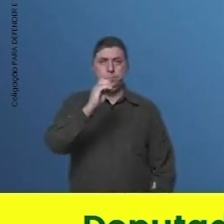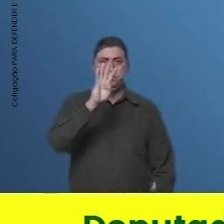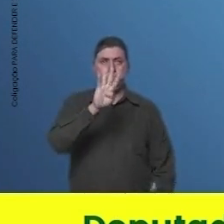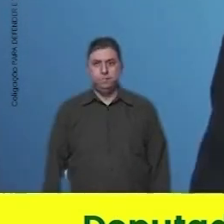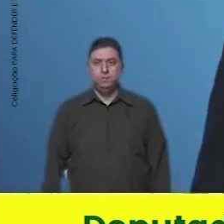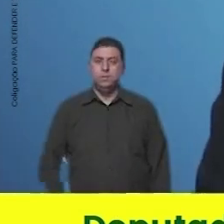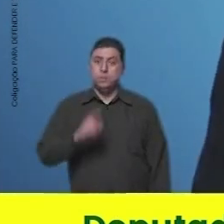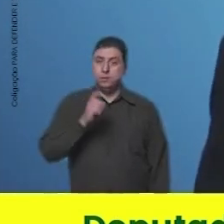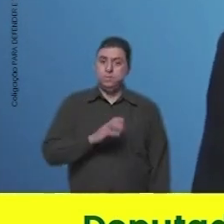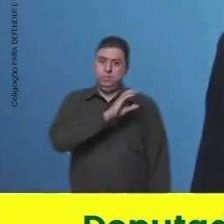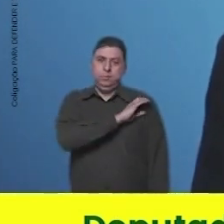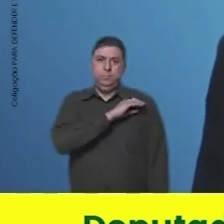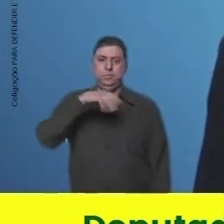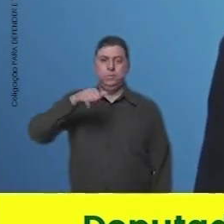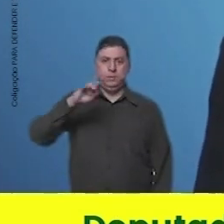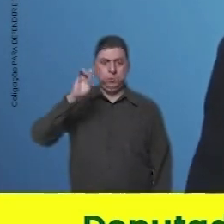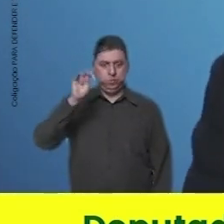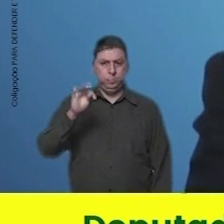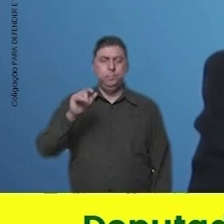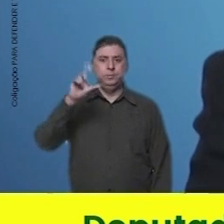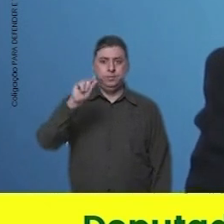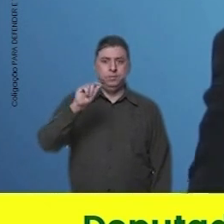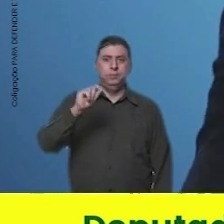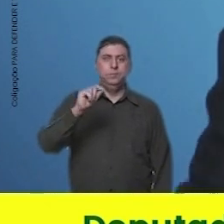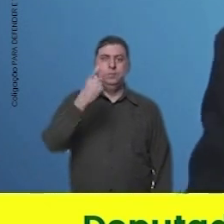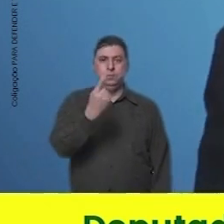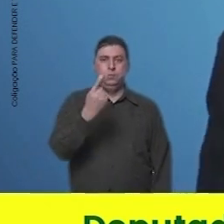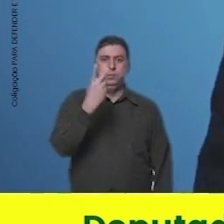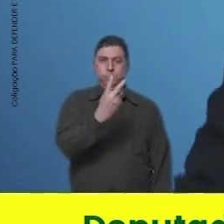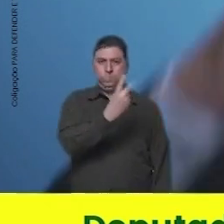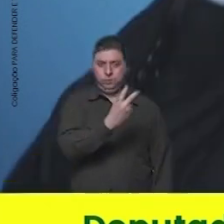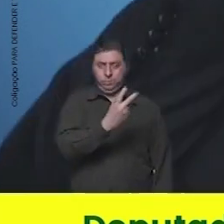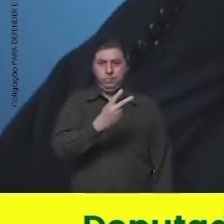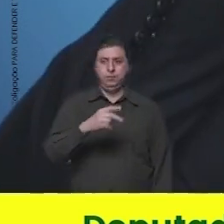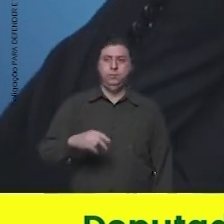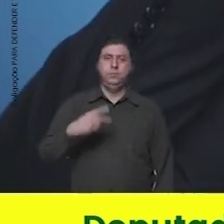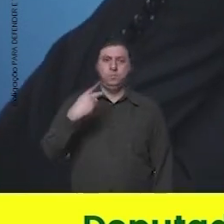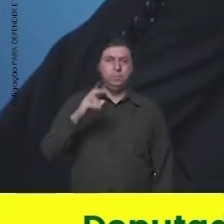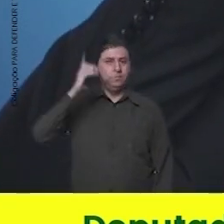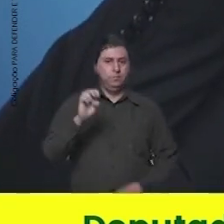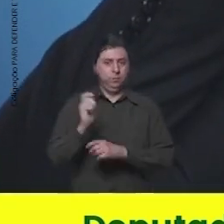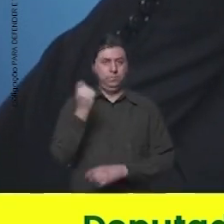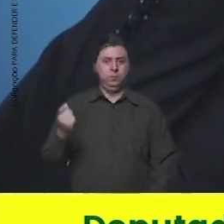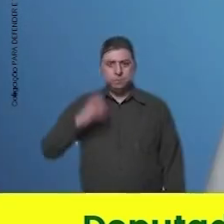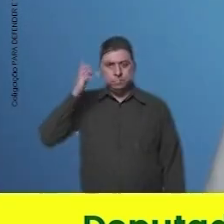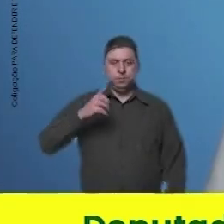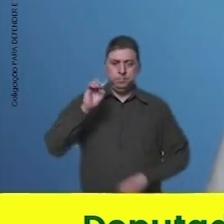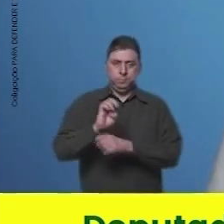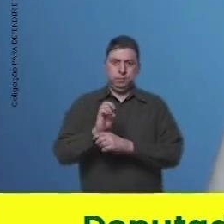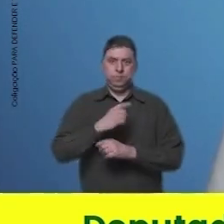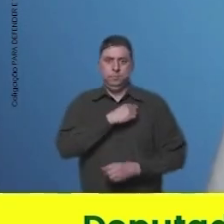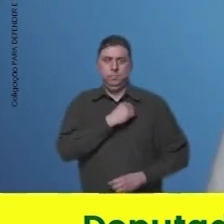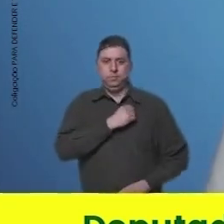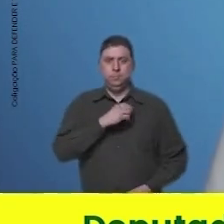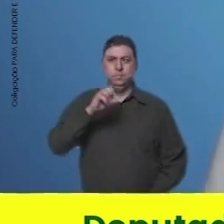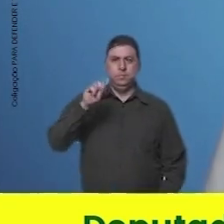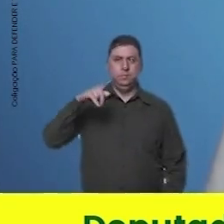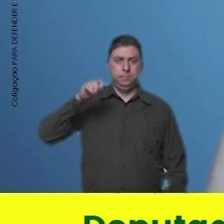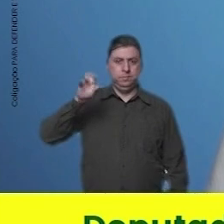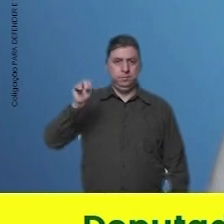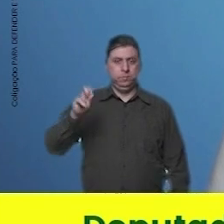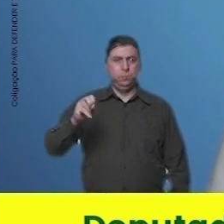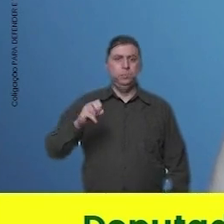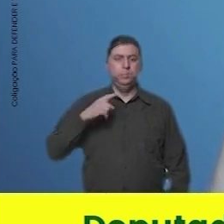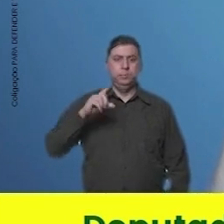040. Sou Capitão Martim. 10, 1, 22. Teu deputada estadual. Para deputada estadual,